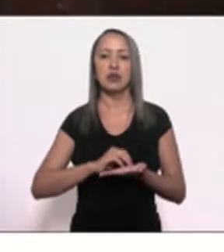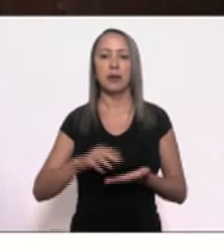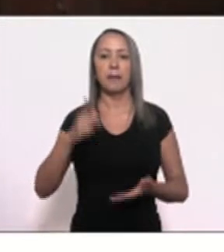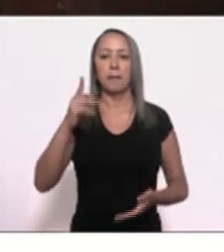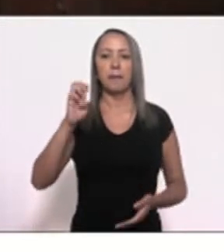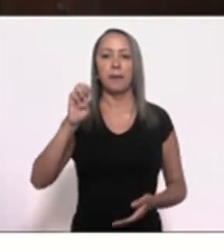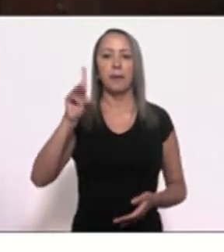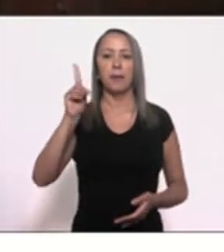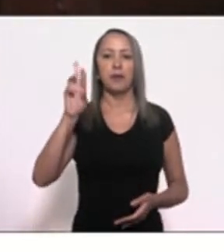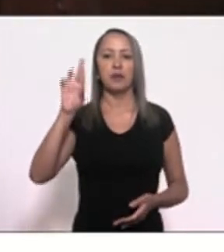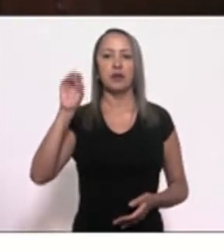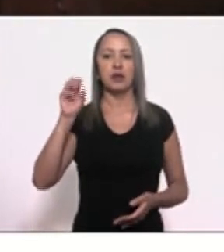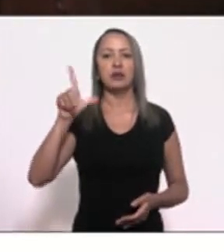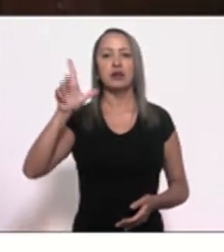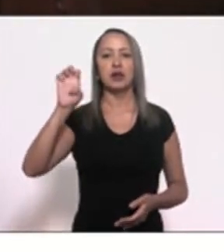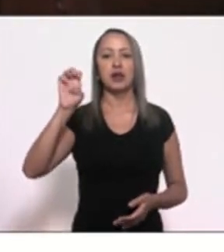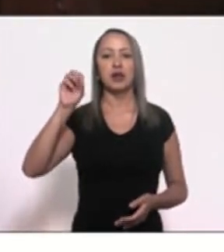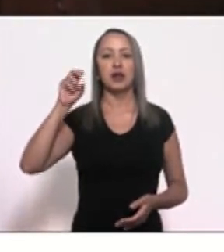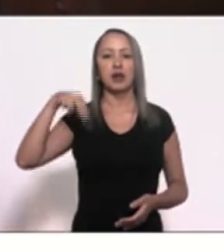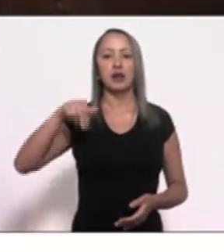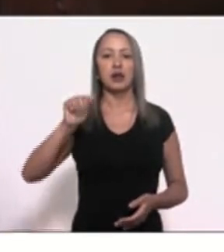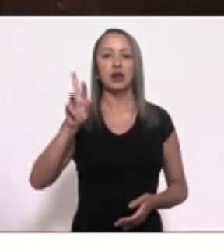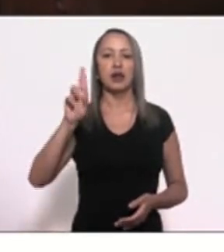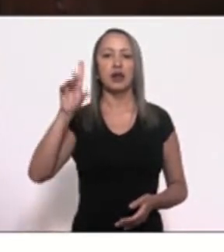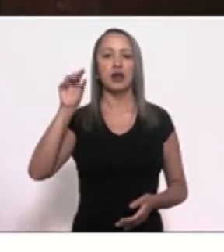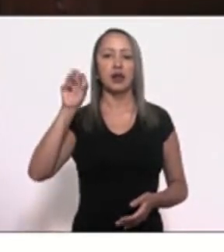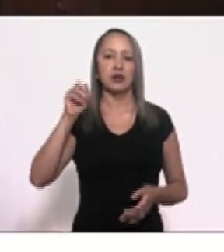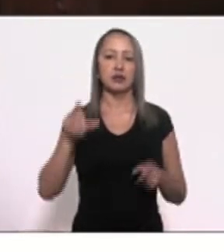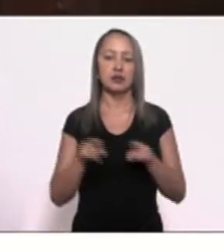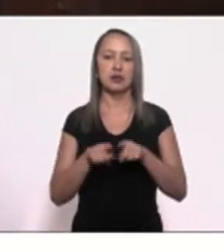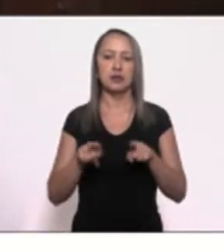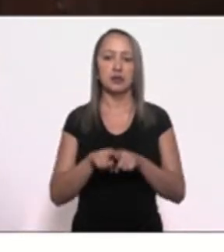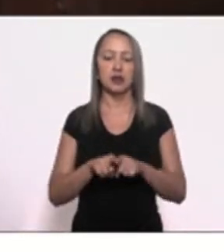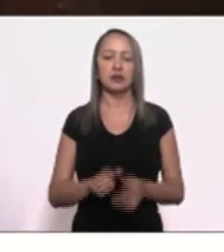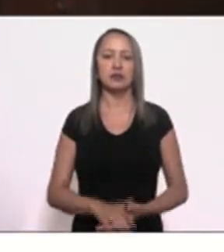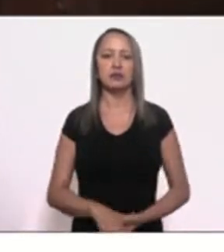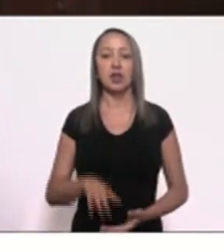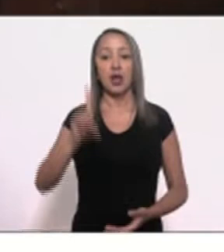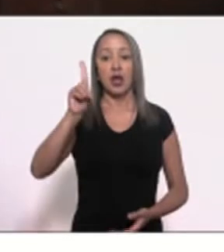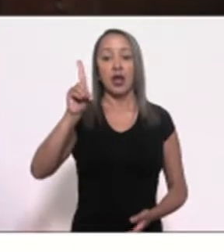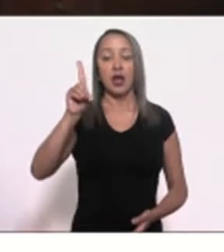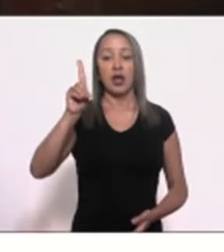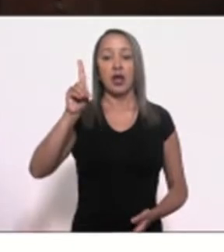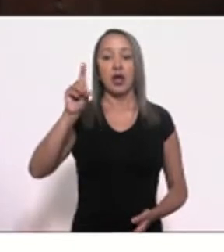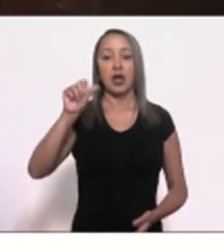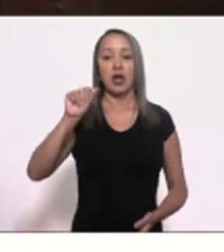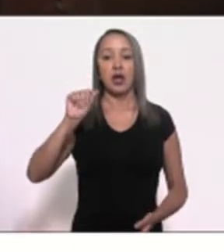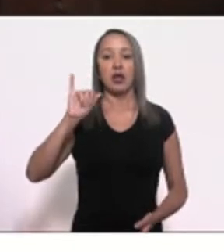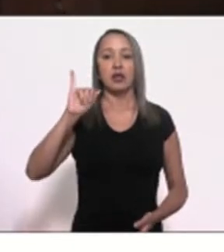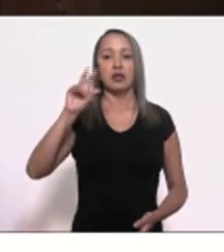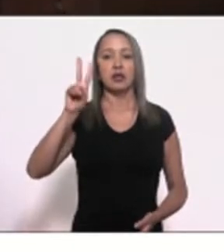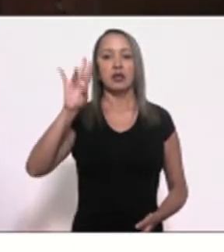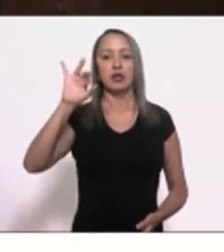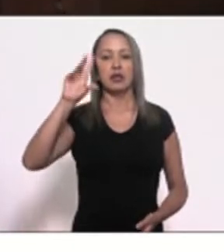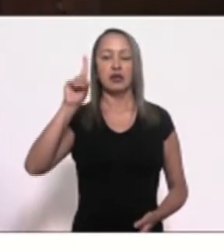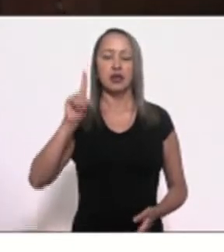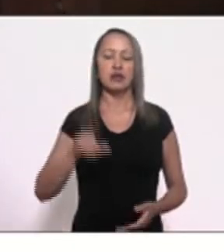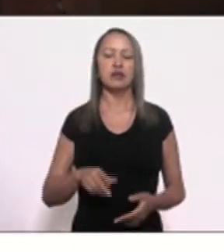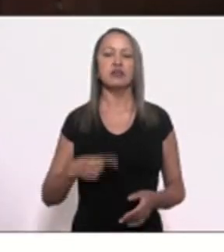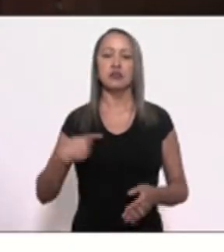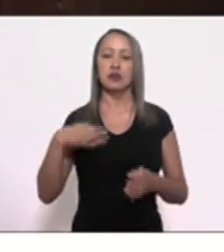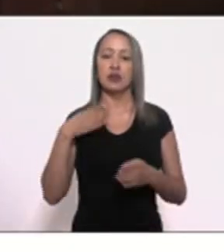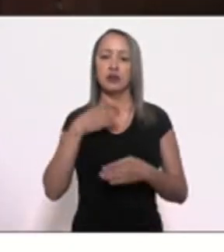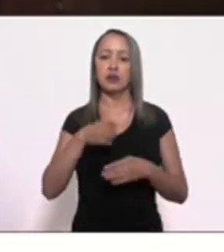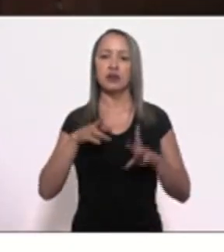secretário Leonardo Rodrigo de Ciência e Tecnologia, o senhor David Miranda chegou na reunião, ouviu diversos